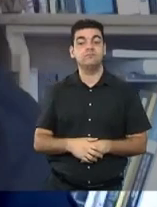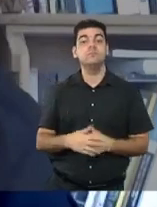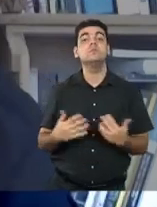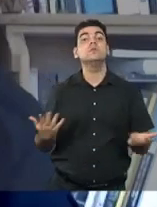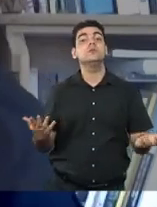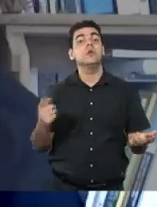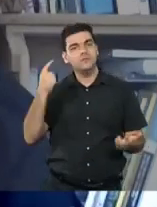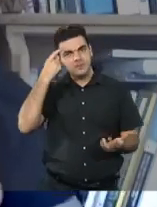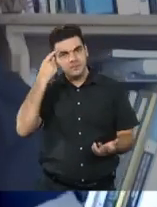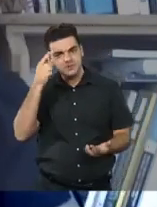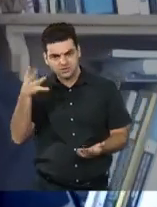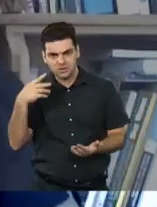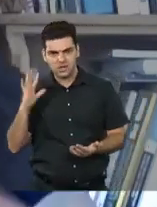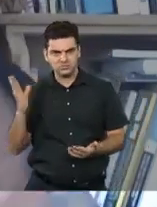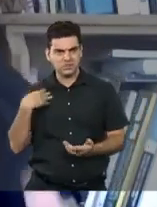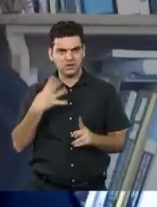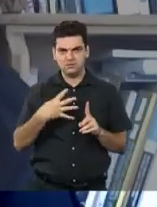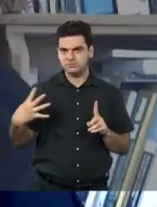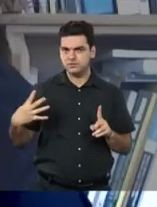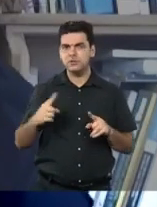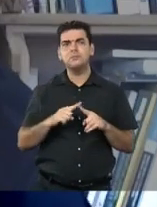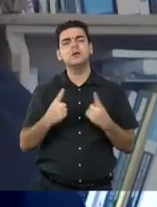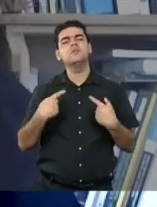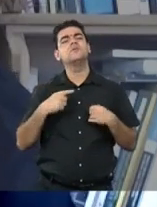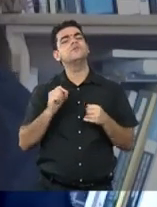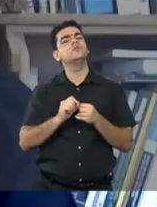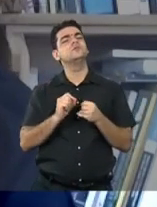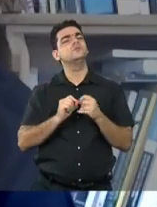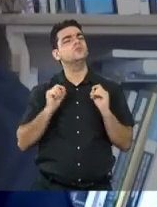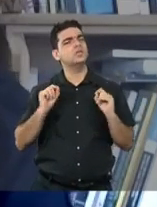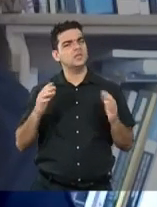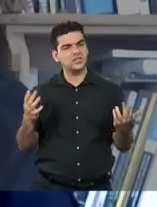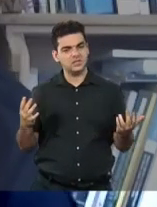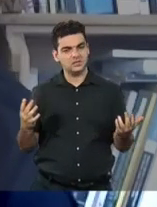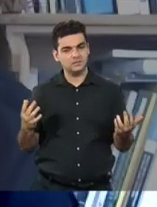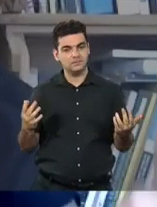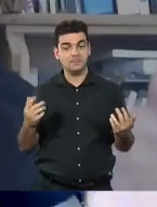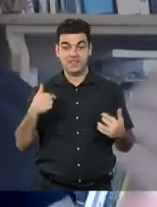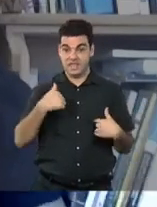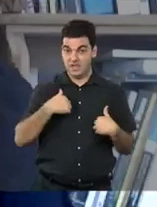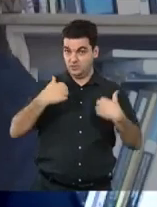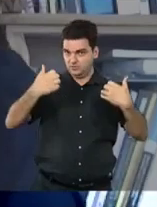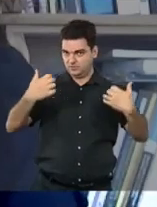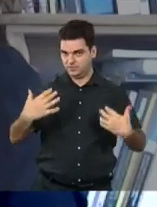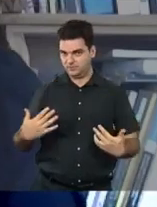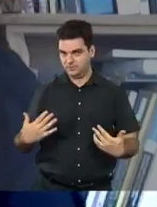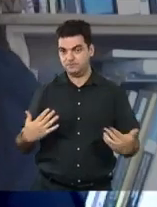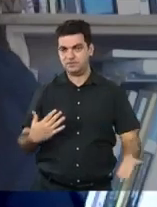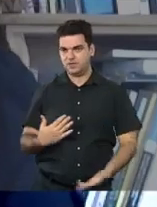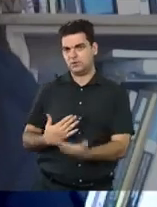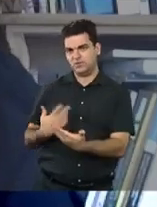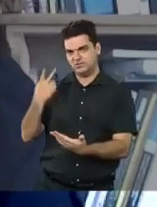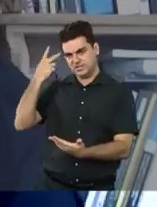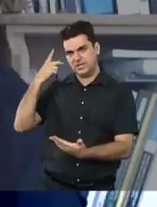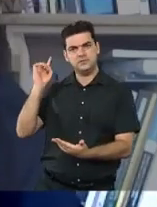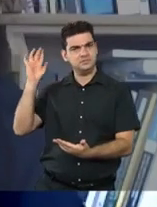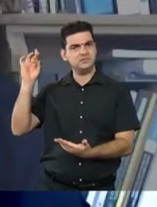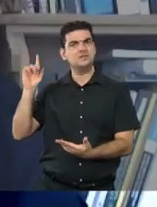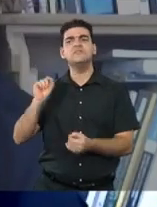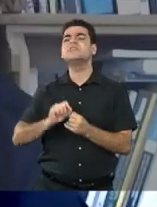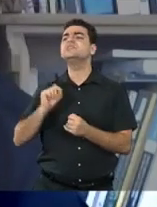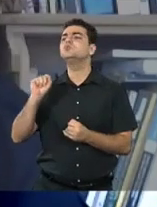meus privilégios? Essa pergunta sempre me moveu e eu jogo também. Sempre quando eu falo, o que você vai fazer com os seus privilégios?